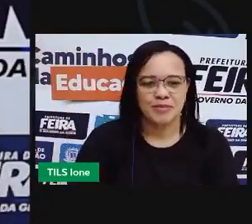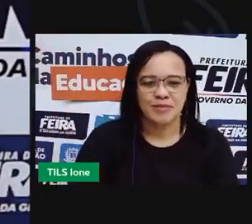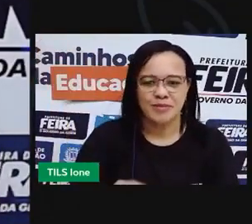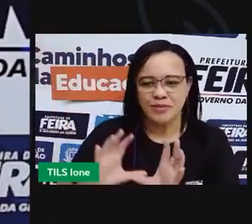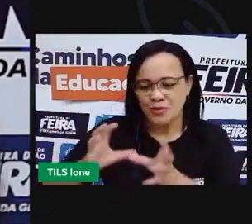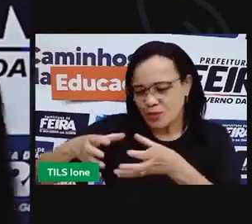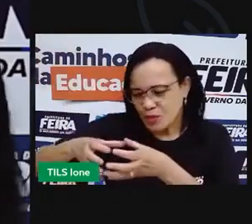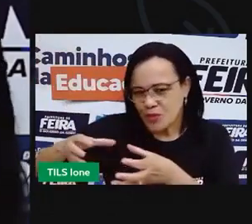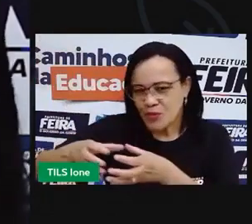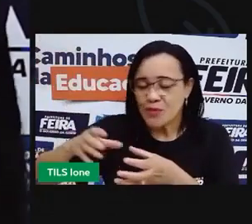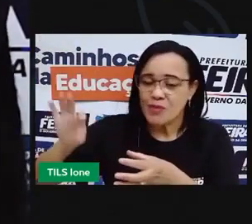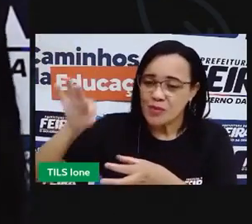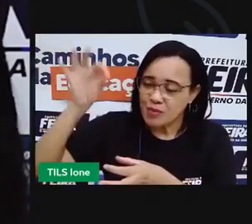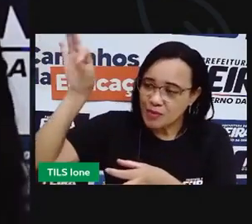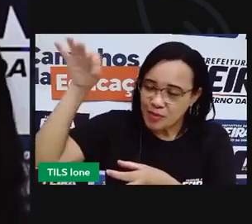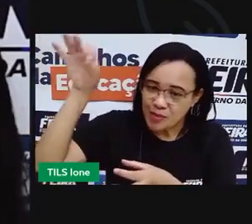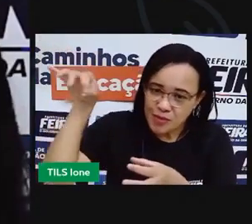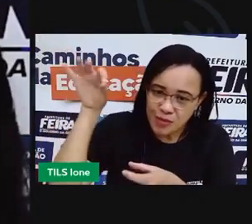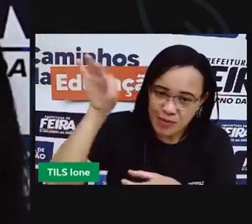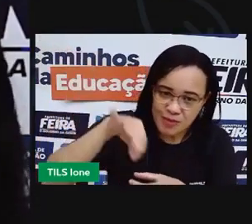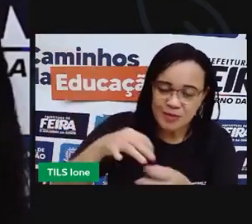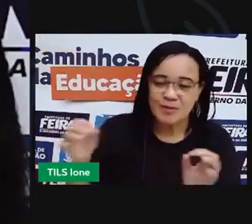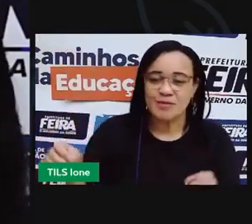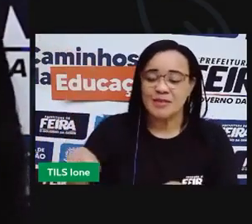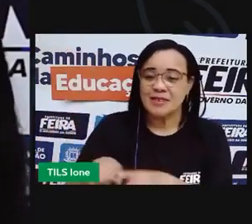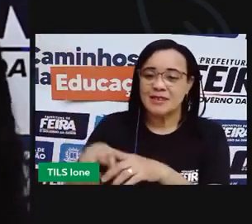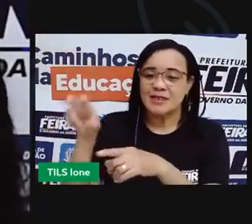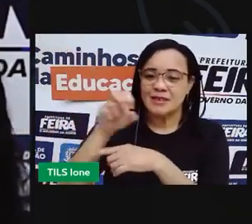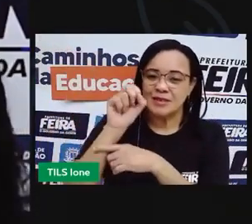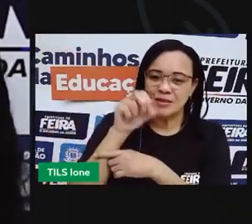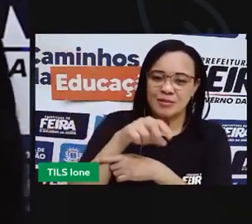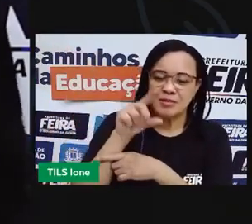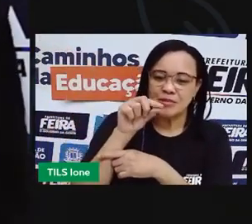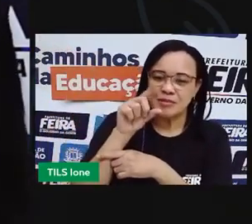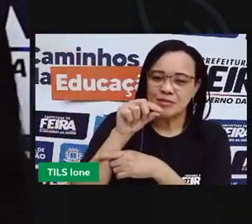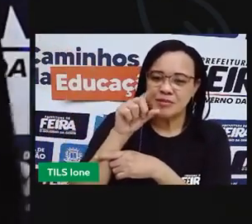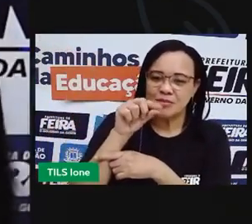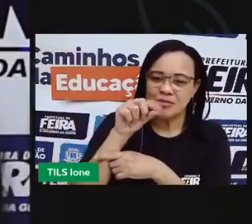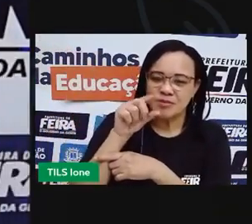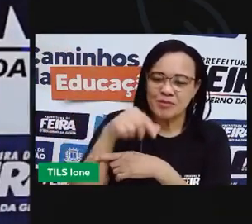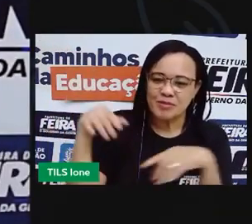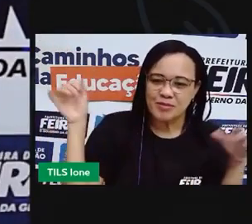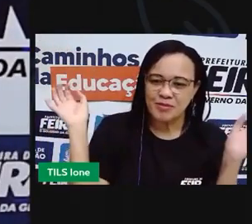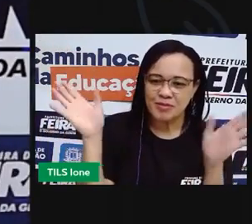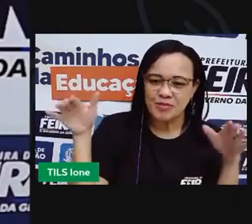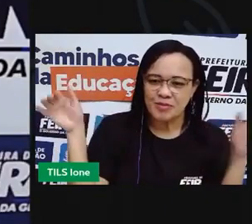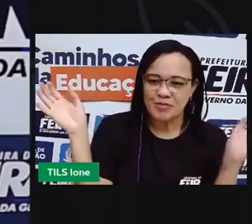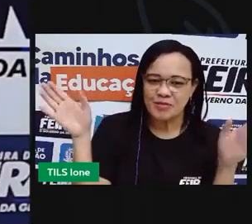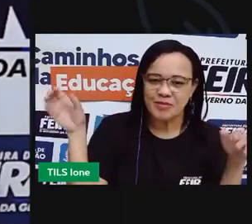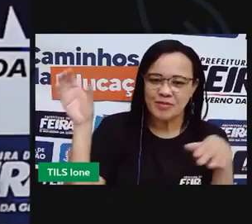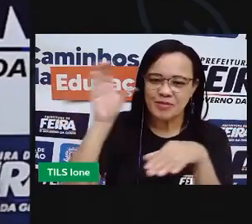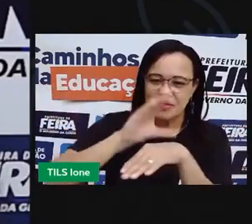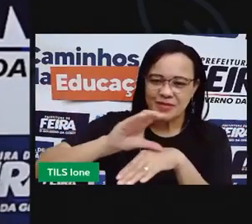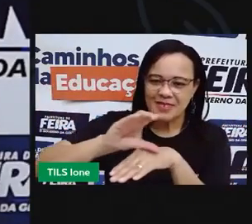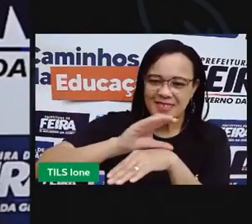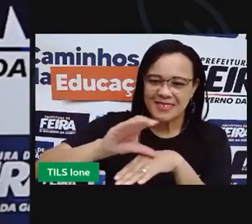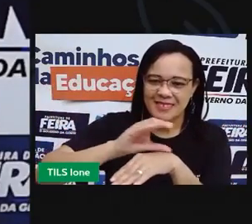O Mundo Inteiro. sofre e junta.